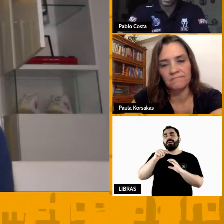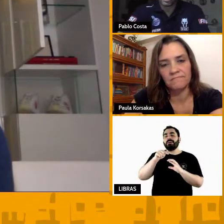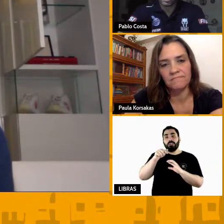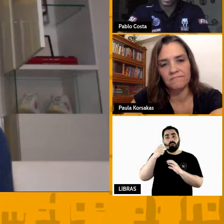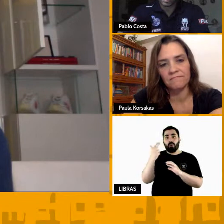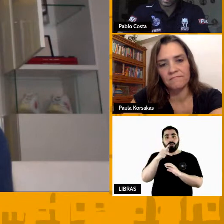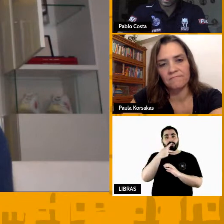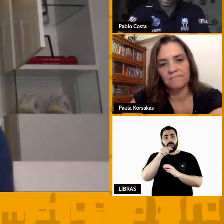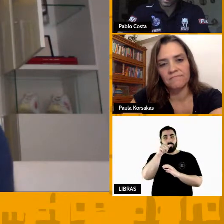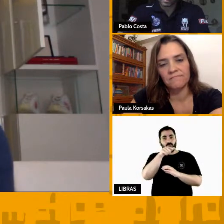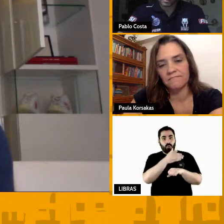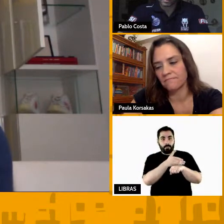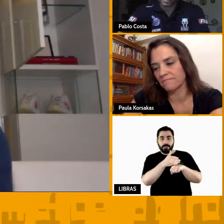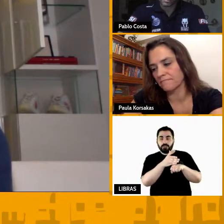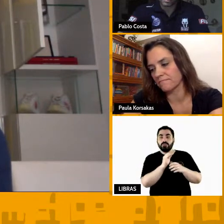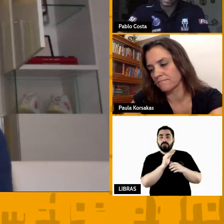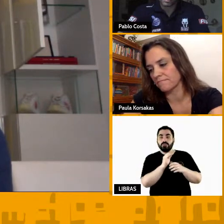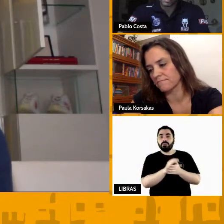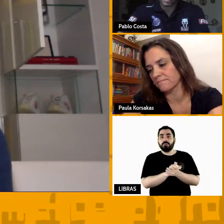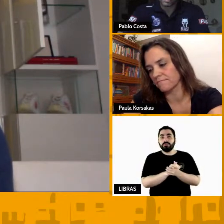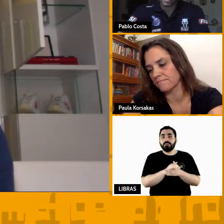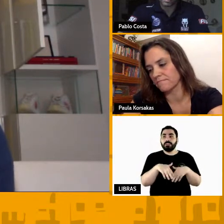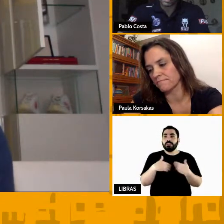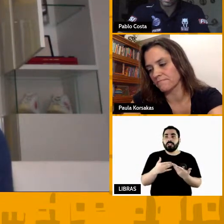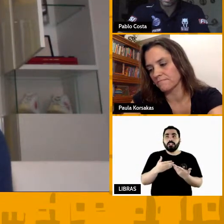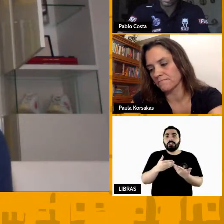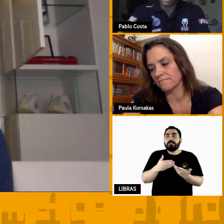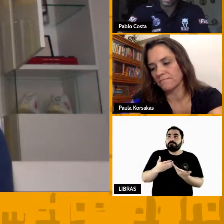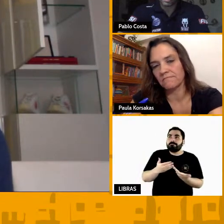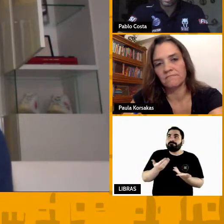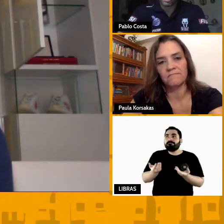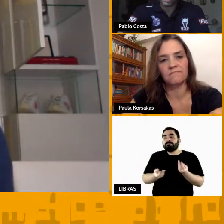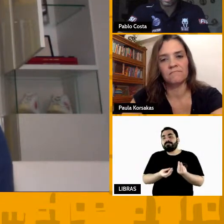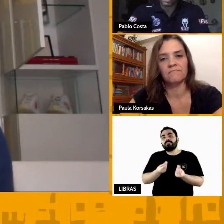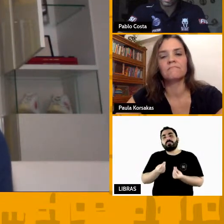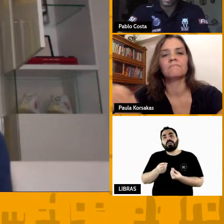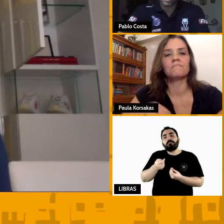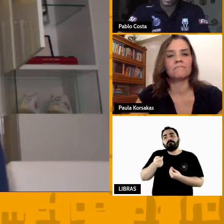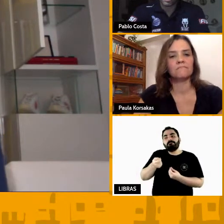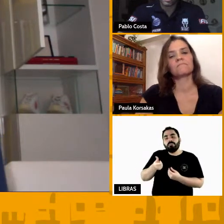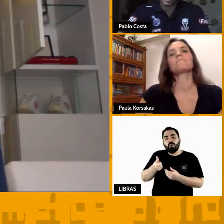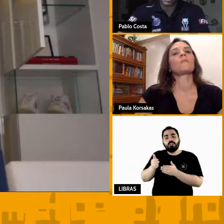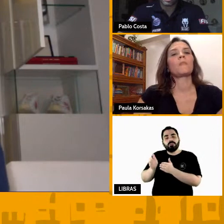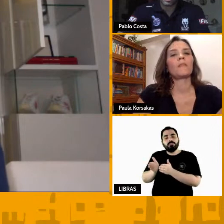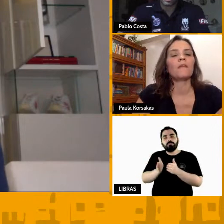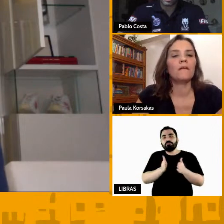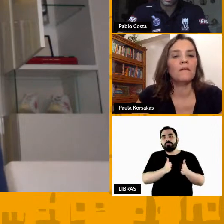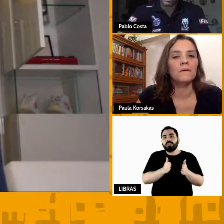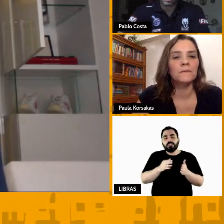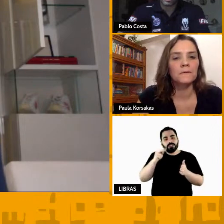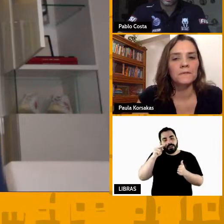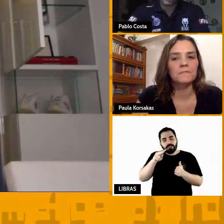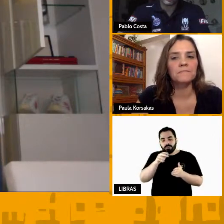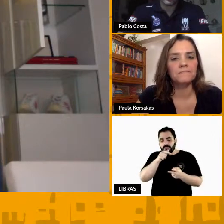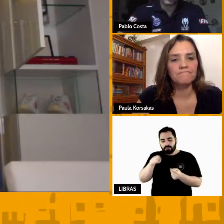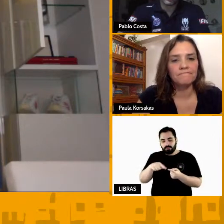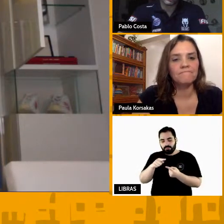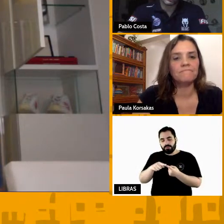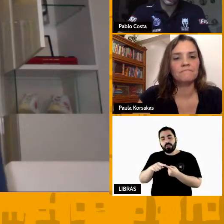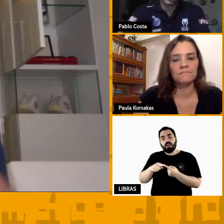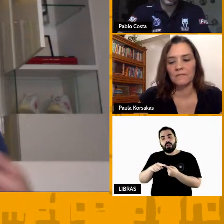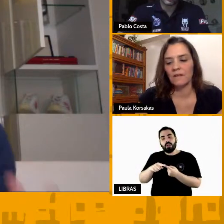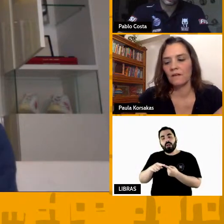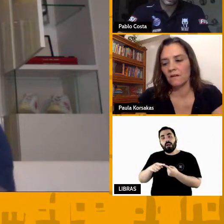partes envolvem também na comunicação. Você conhecer a personalidade das pessoas que você está se comunicando, você